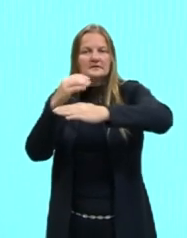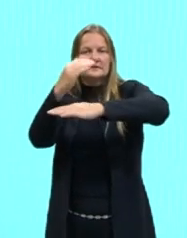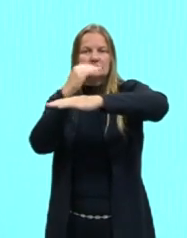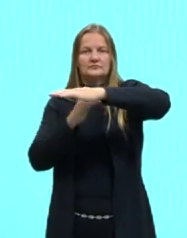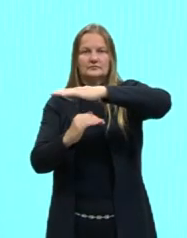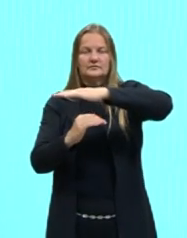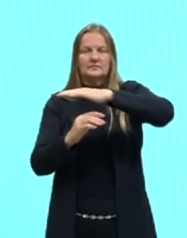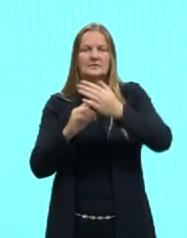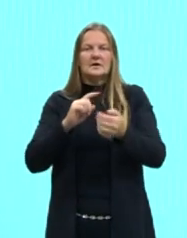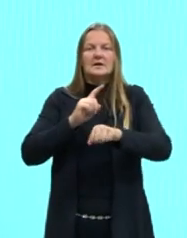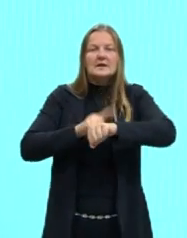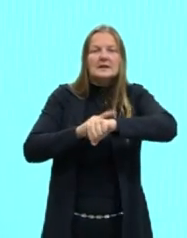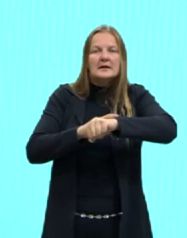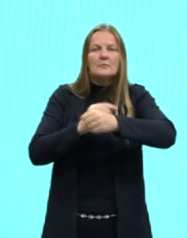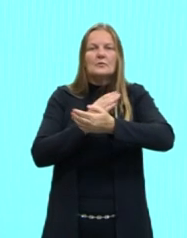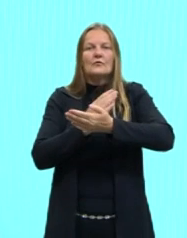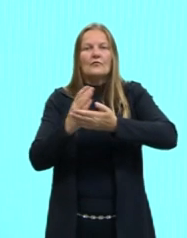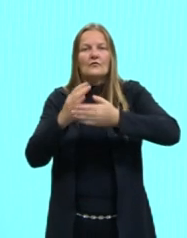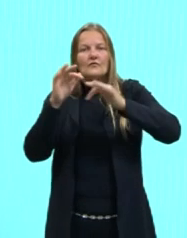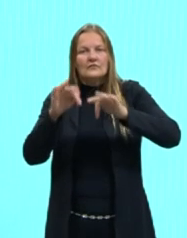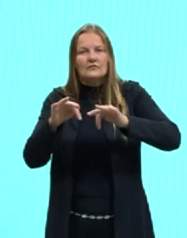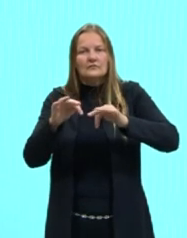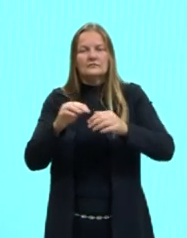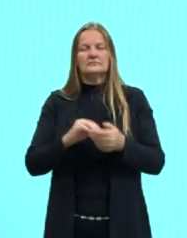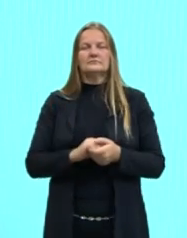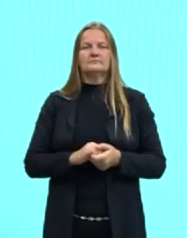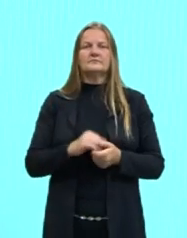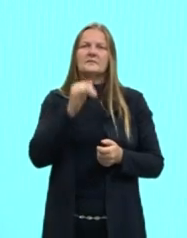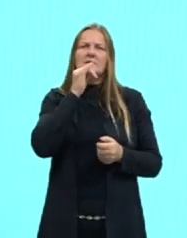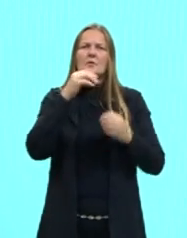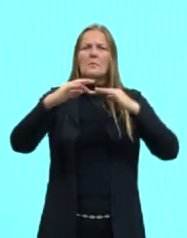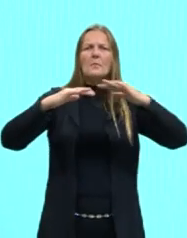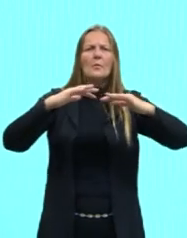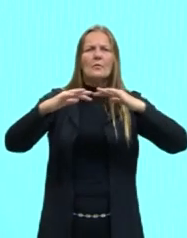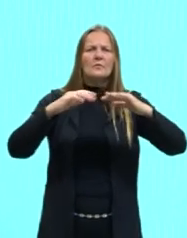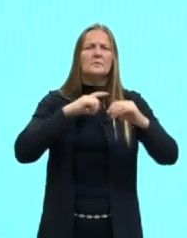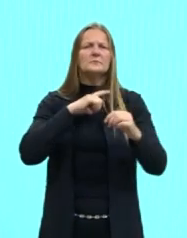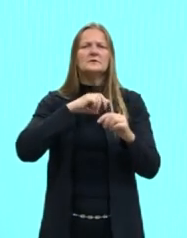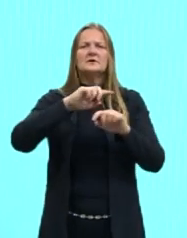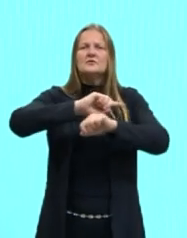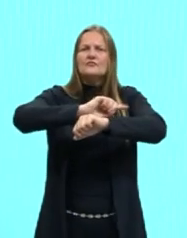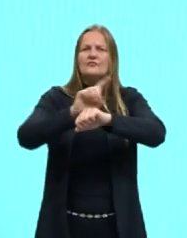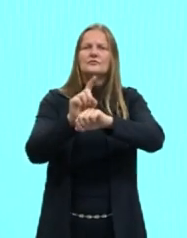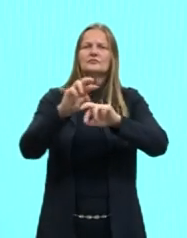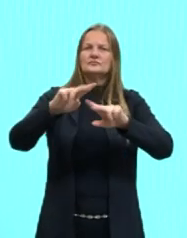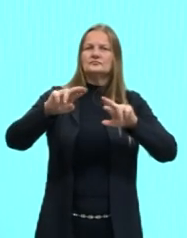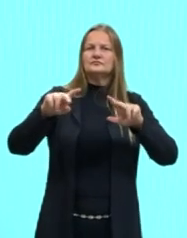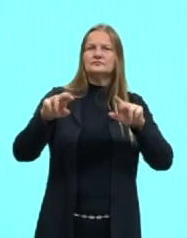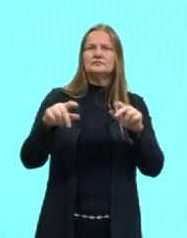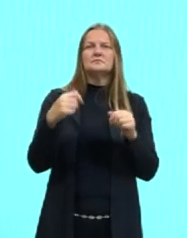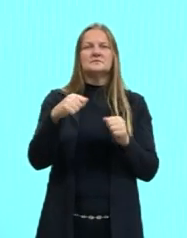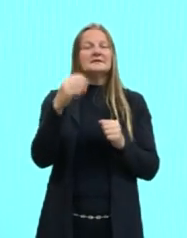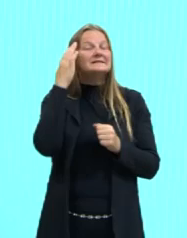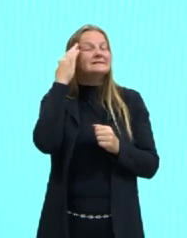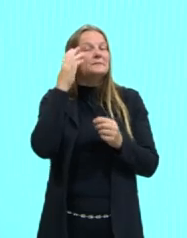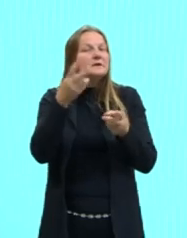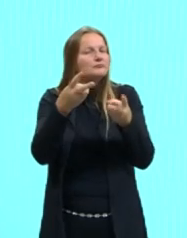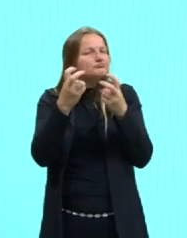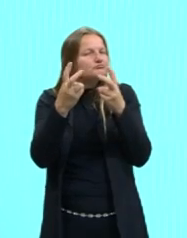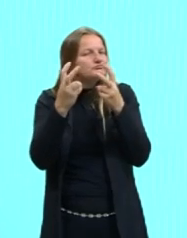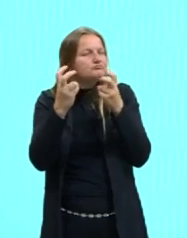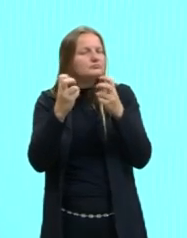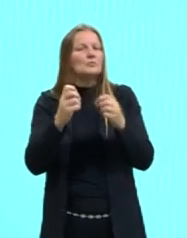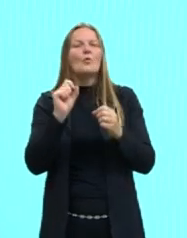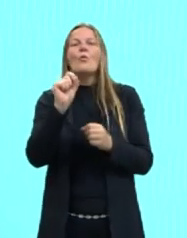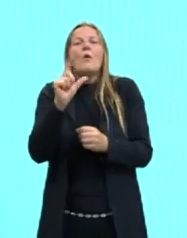menos tempo inicial. Então, agora, o nosso movimento, ele vai ter velocidades diferentes. Então, a gente precisa identificar essas